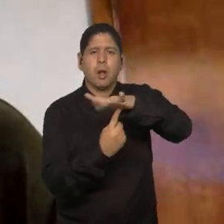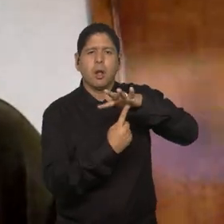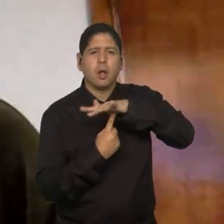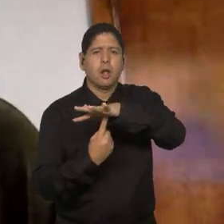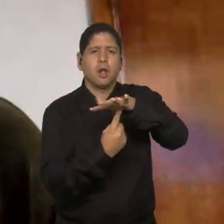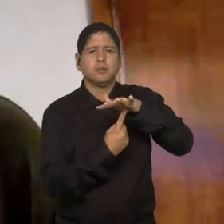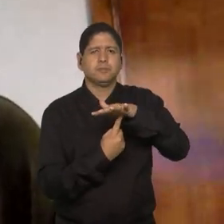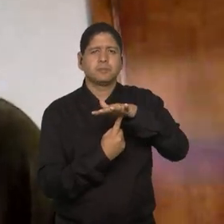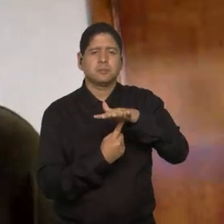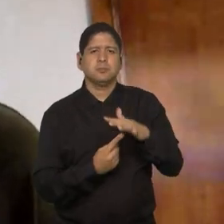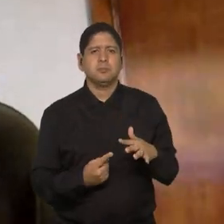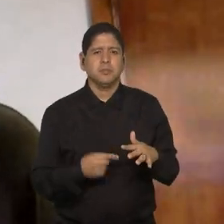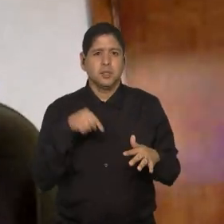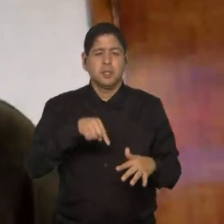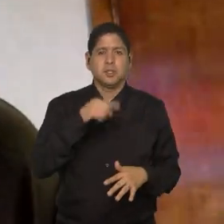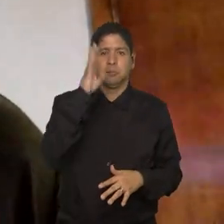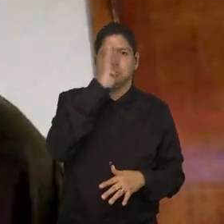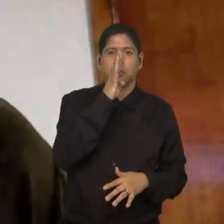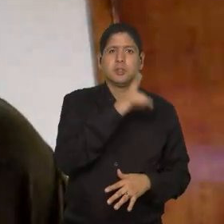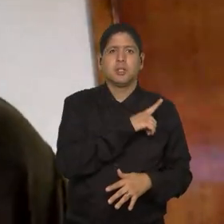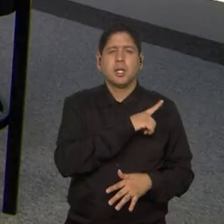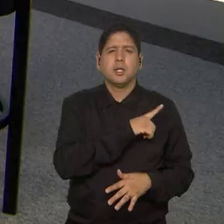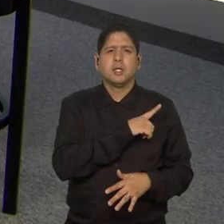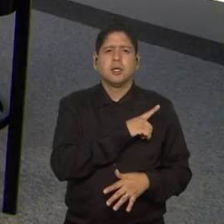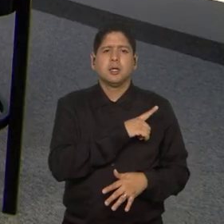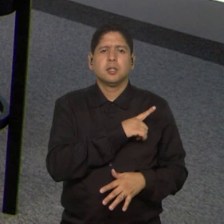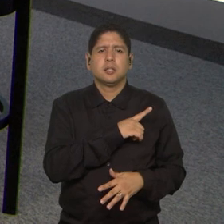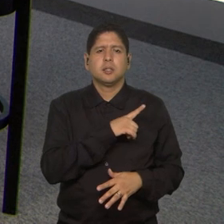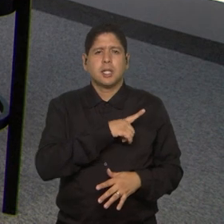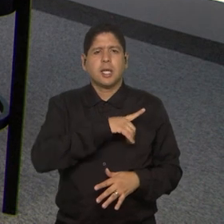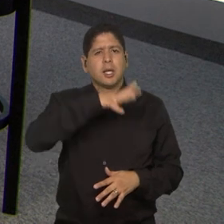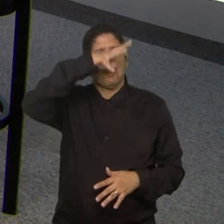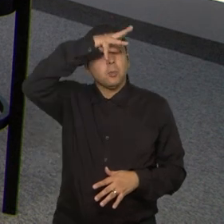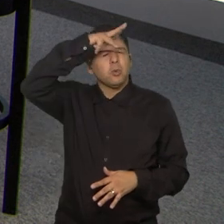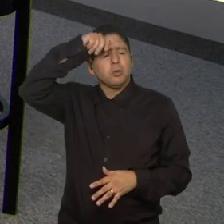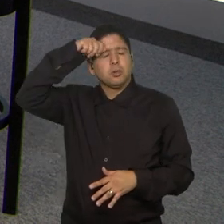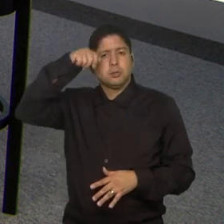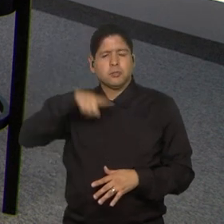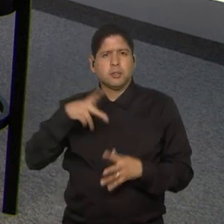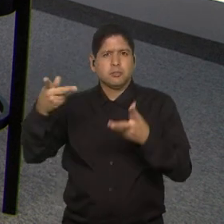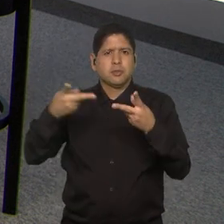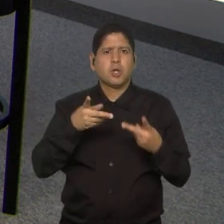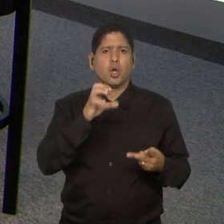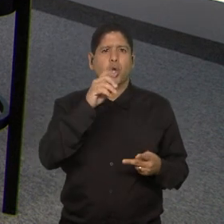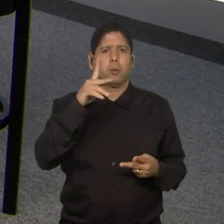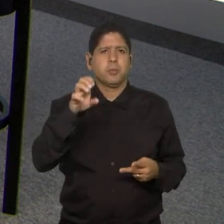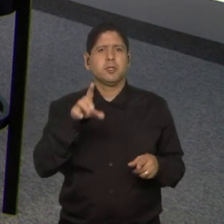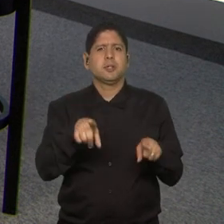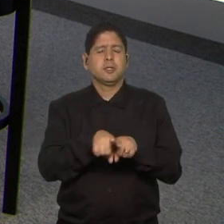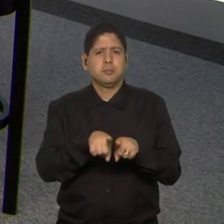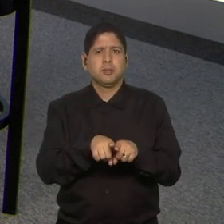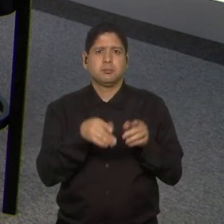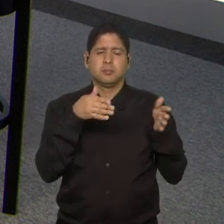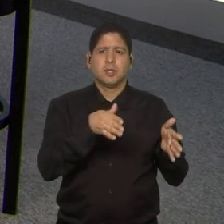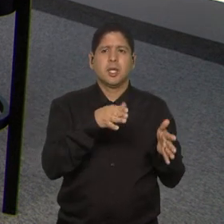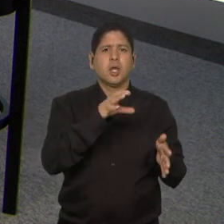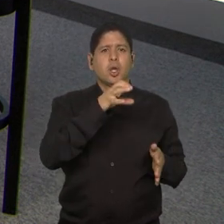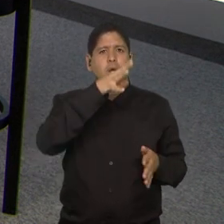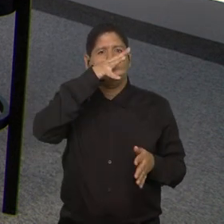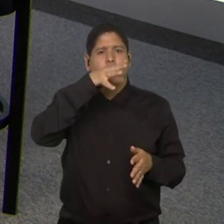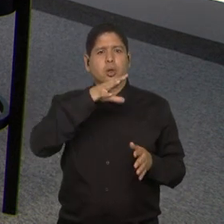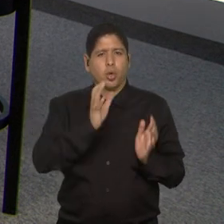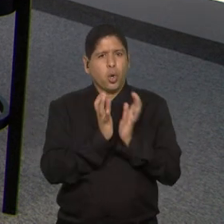né, no Brasil, que tem a Amazônia, que vai receber também a Copa. Então, é uma Copa